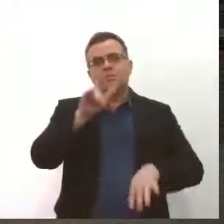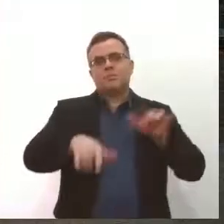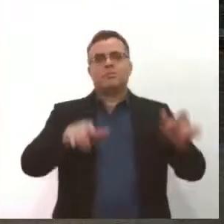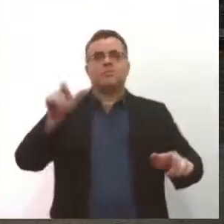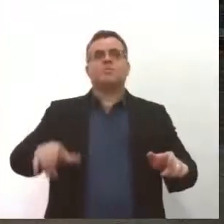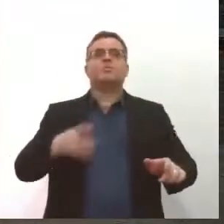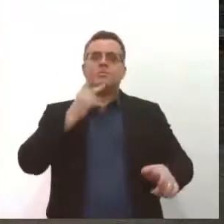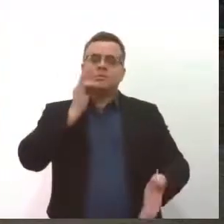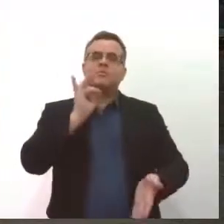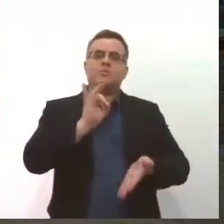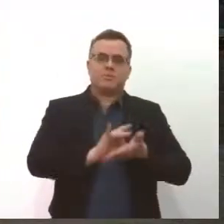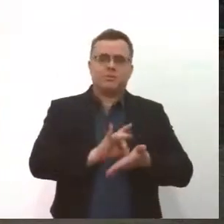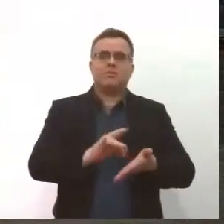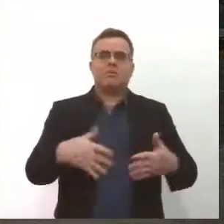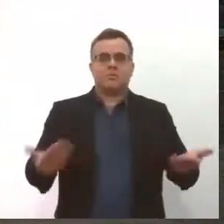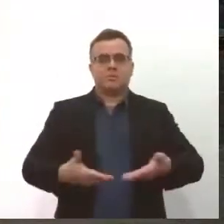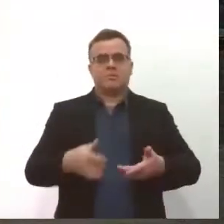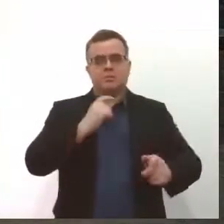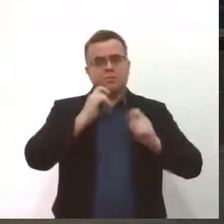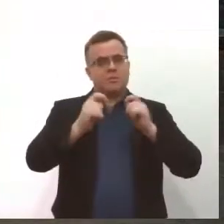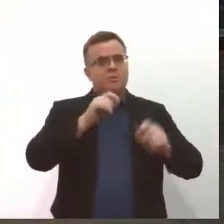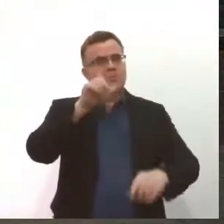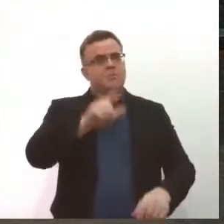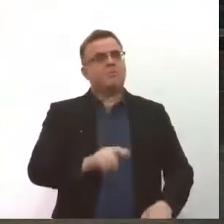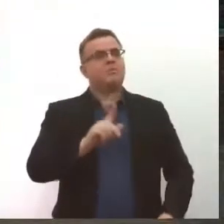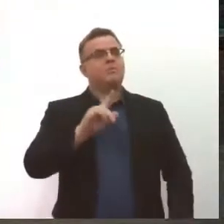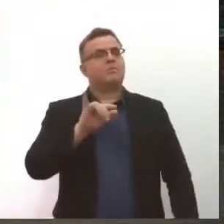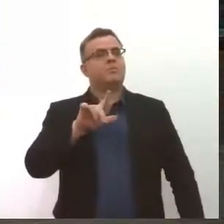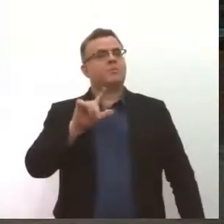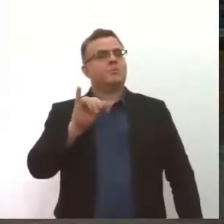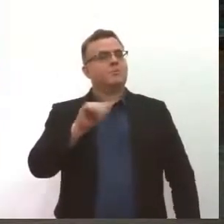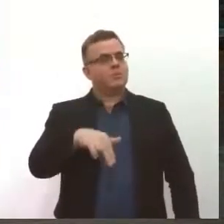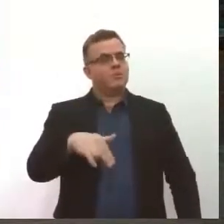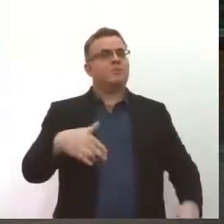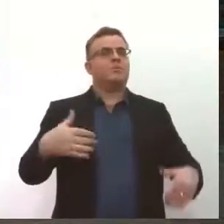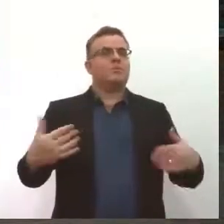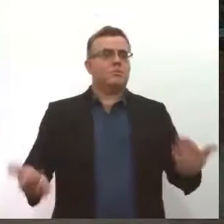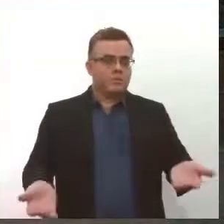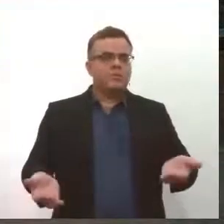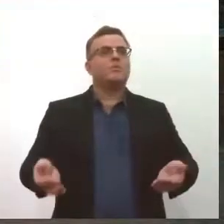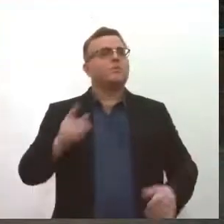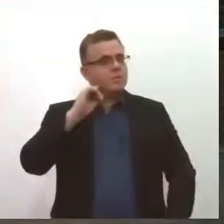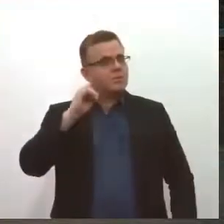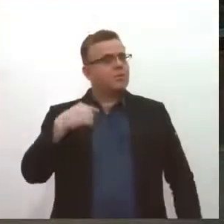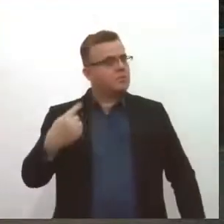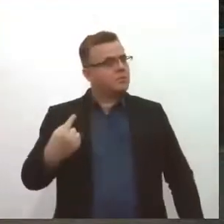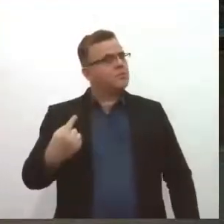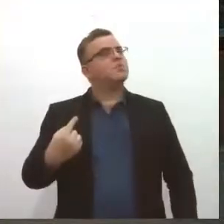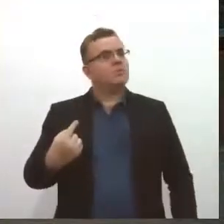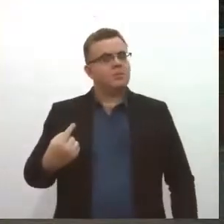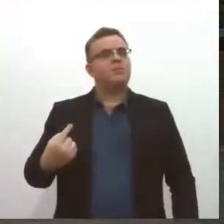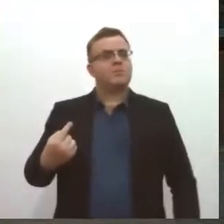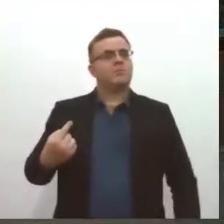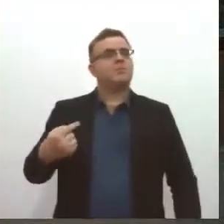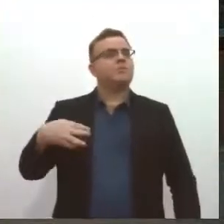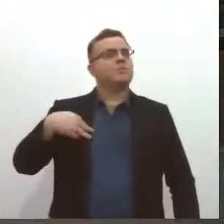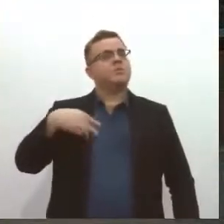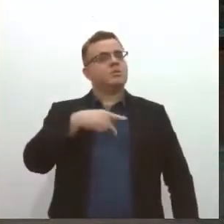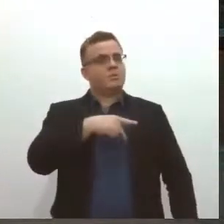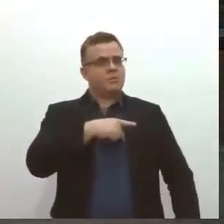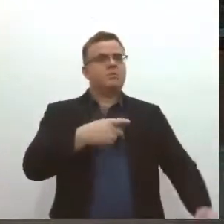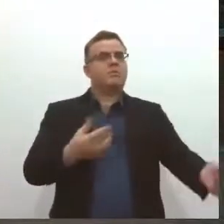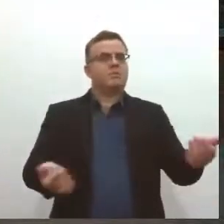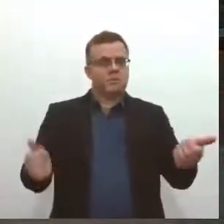A partir de agora, na entrevista com a doutora Lílian Carvalho, ela é promotora de justiça do Ministério Público de Sergipe e é diretora do Centro de Apoio